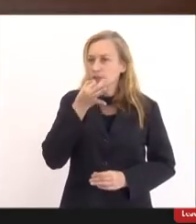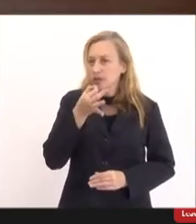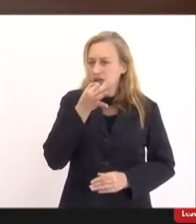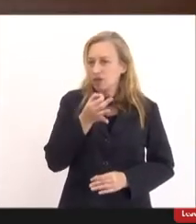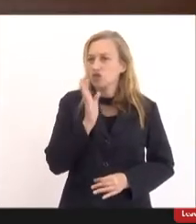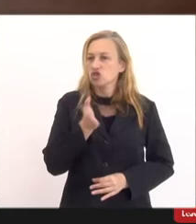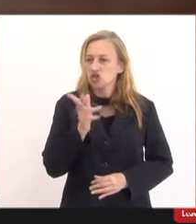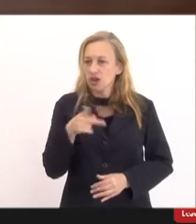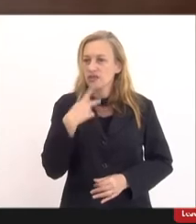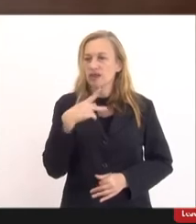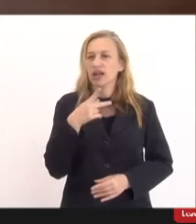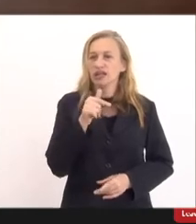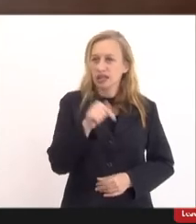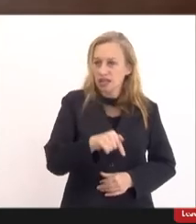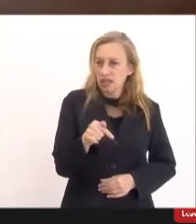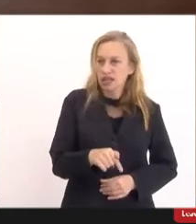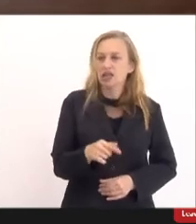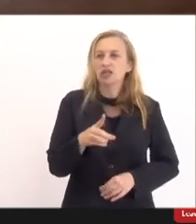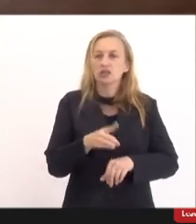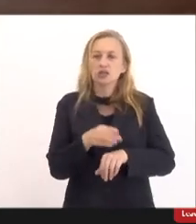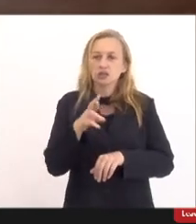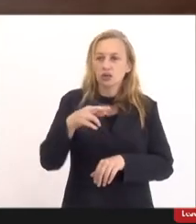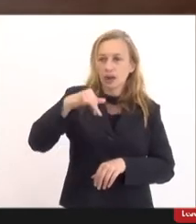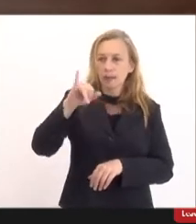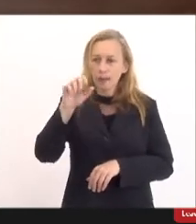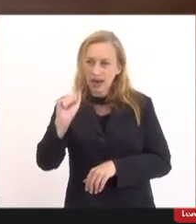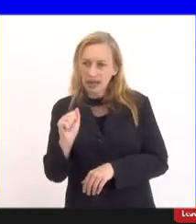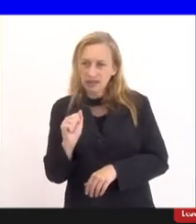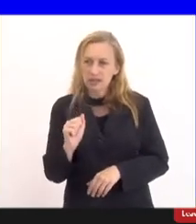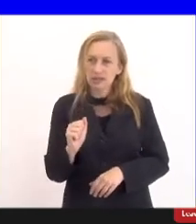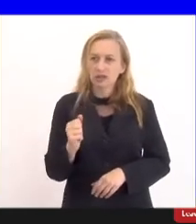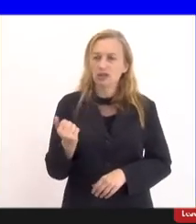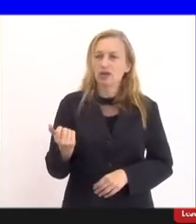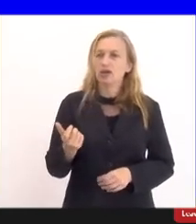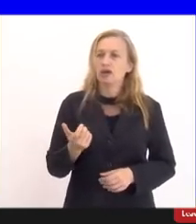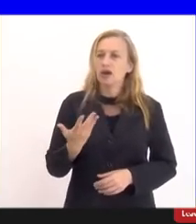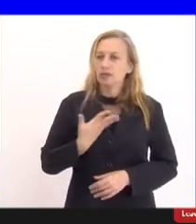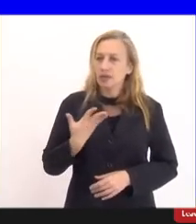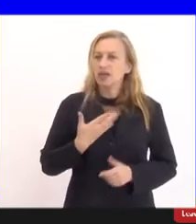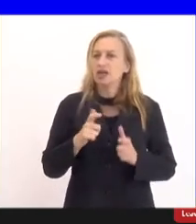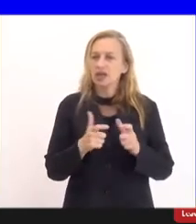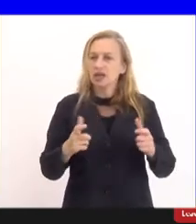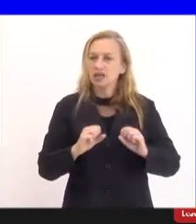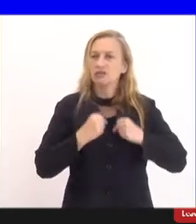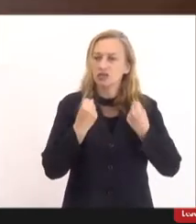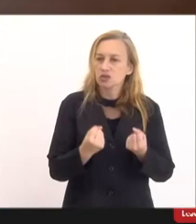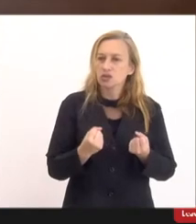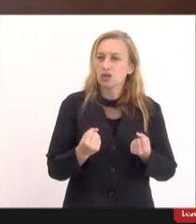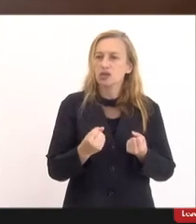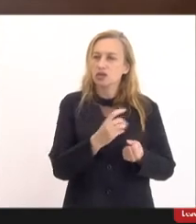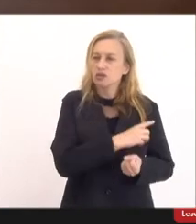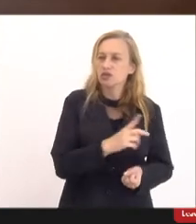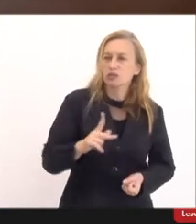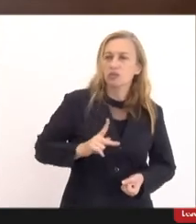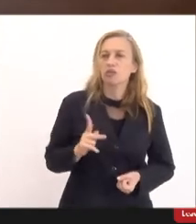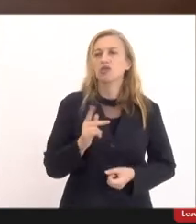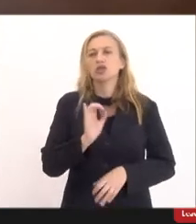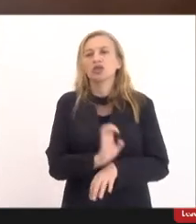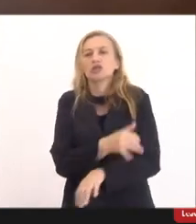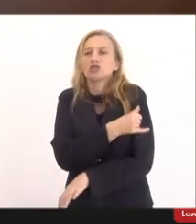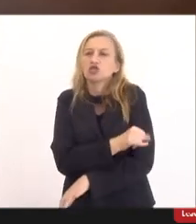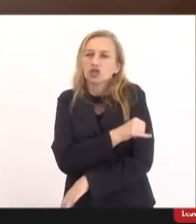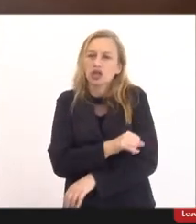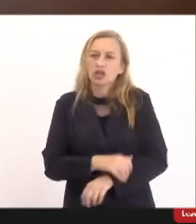foram aqui comungadas pela doutora Marcia Lustosa que é uma grande companheira da Defensoria Pública do Estado do Rio de Janeiro também no tocante